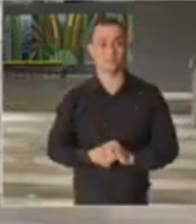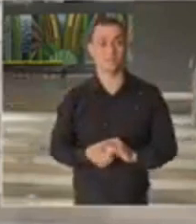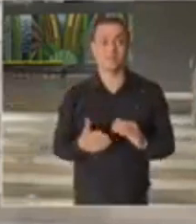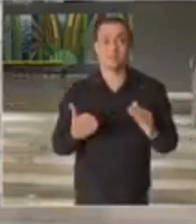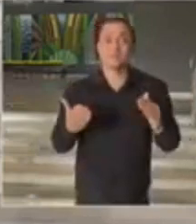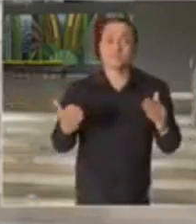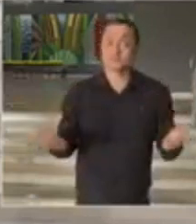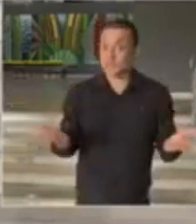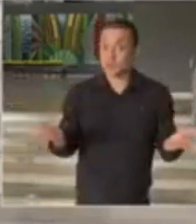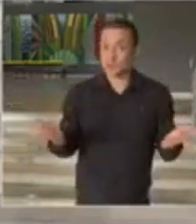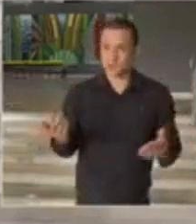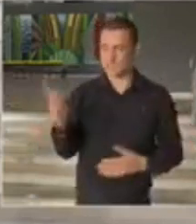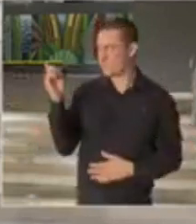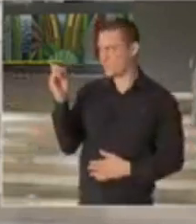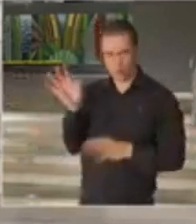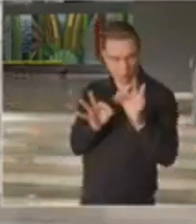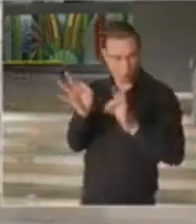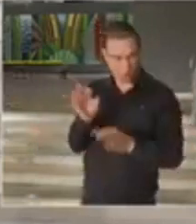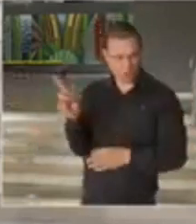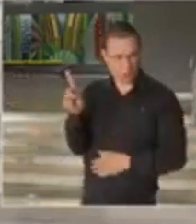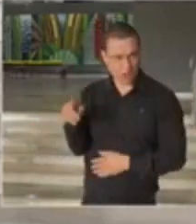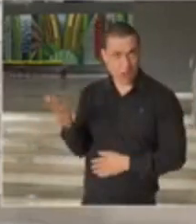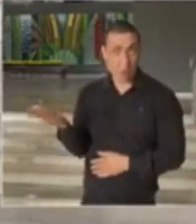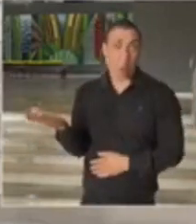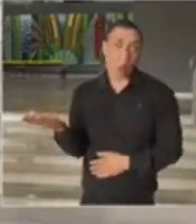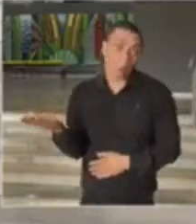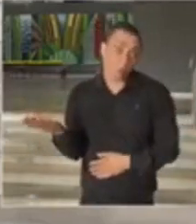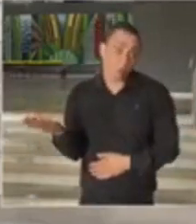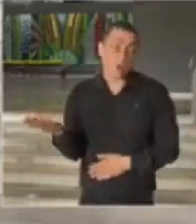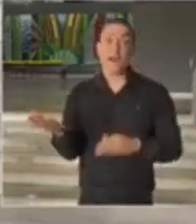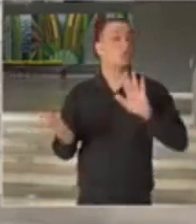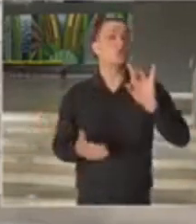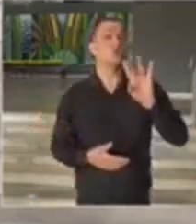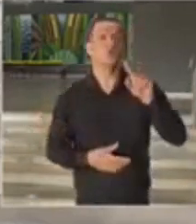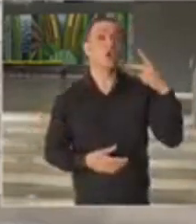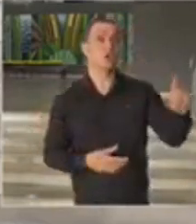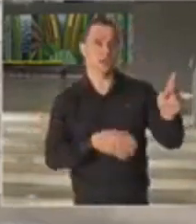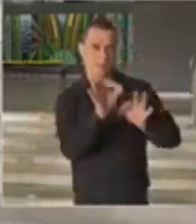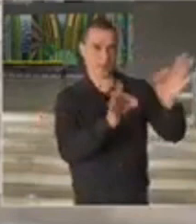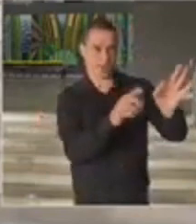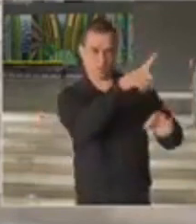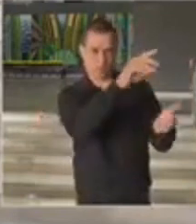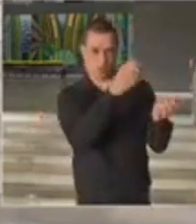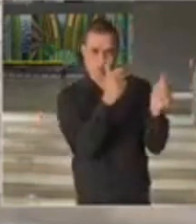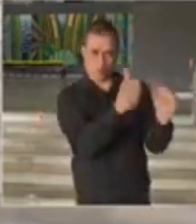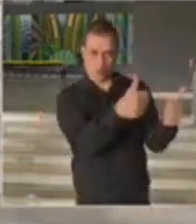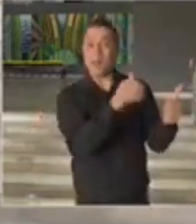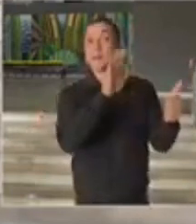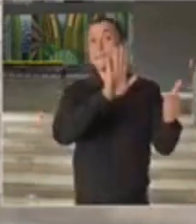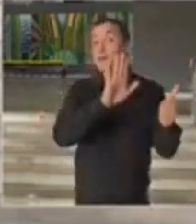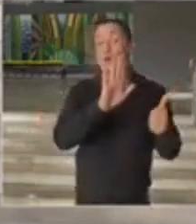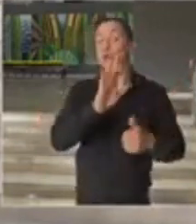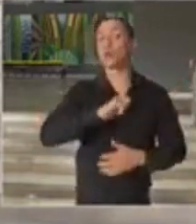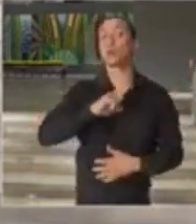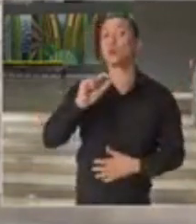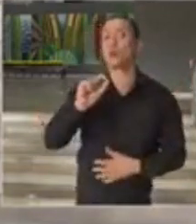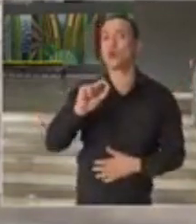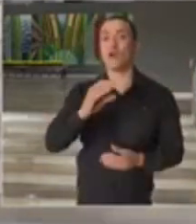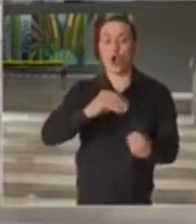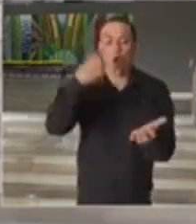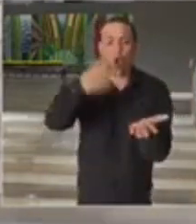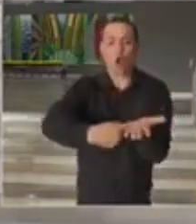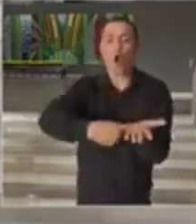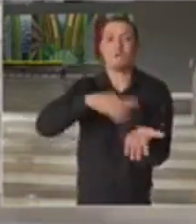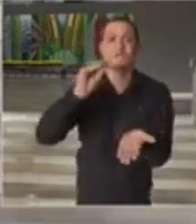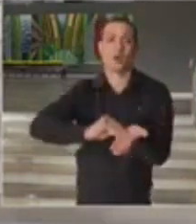existe aqui uma falta de planejamento? Sim. Não só a falta de planejamento. Existe um descompromisso.